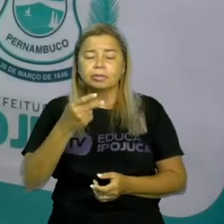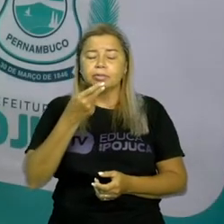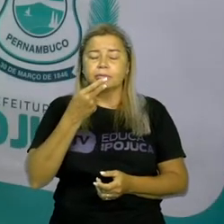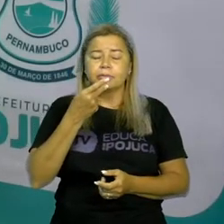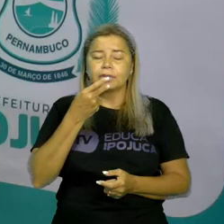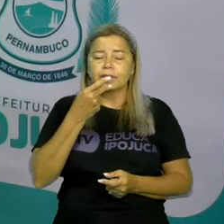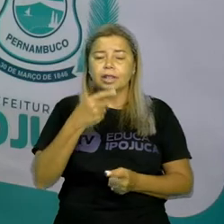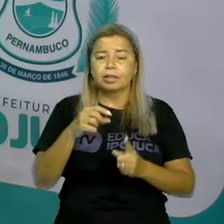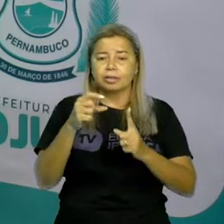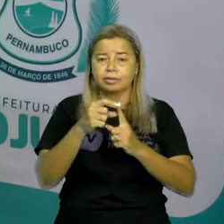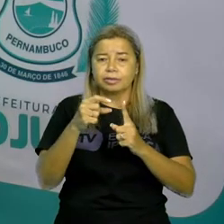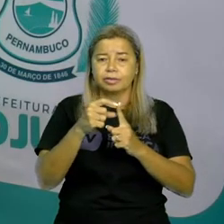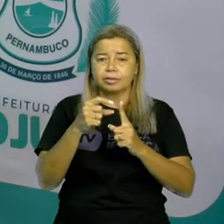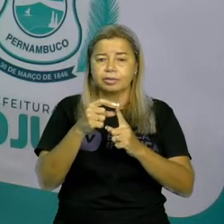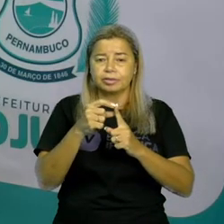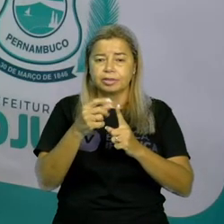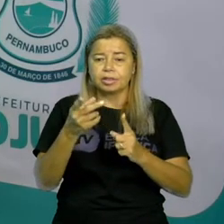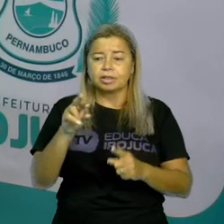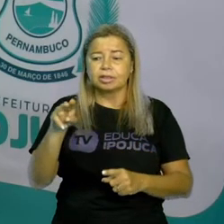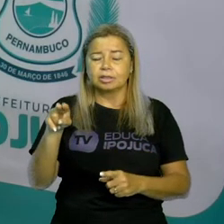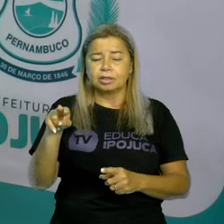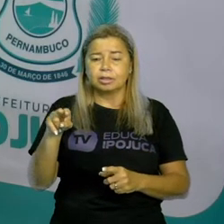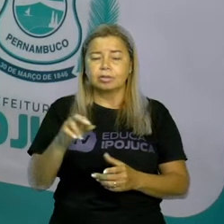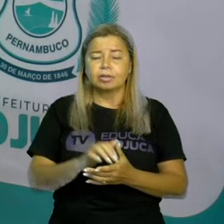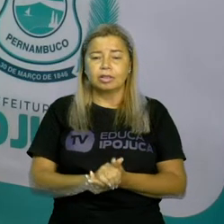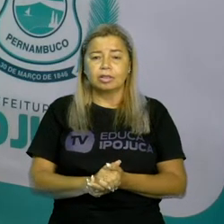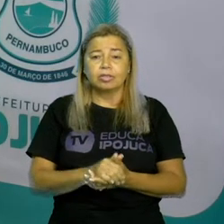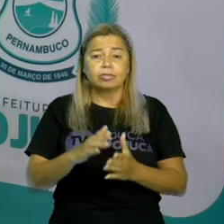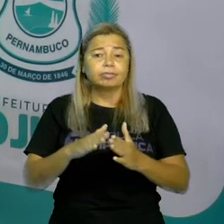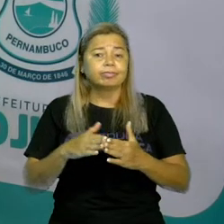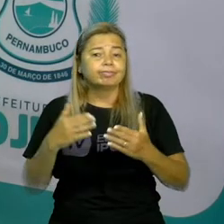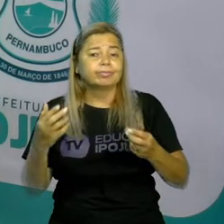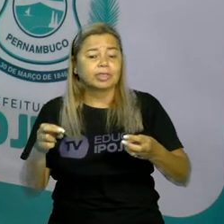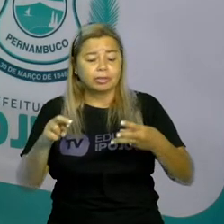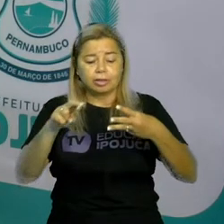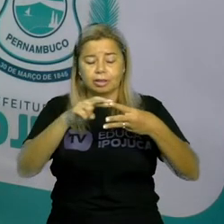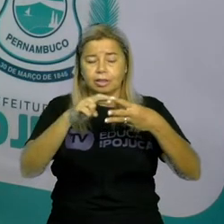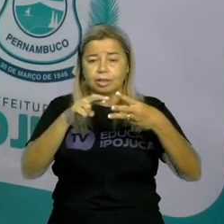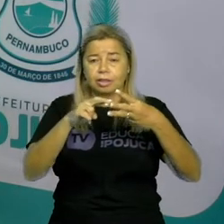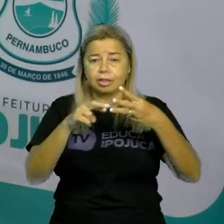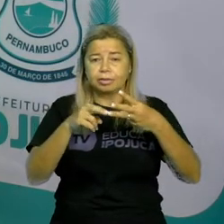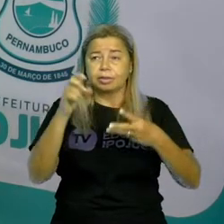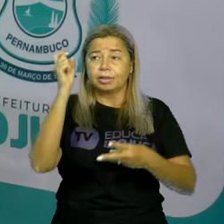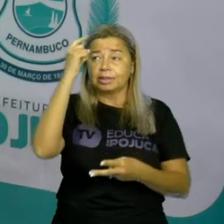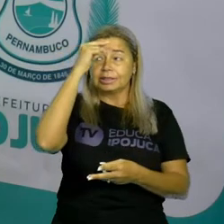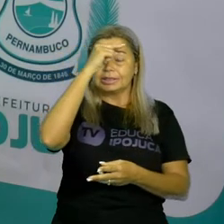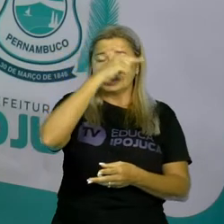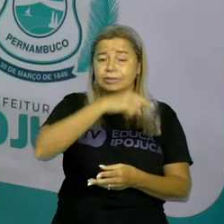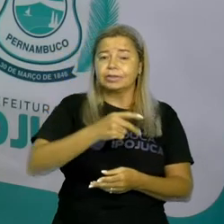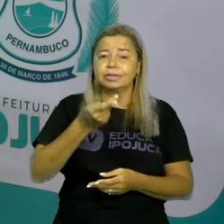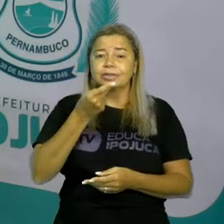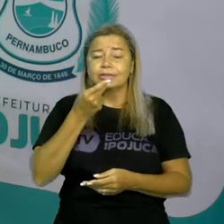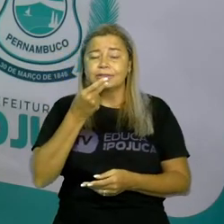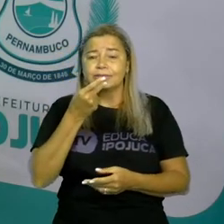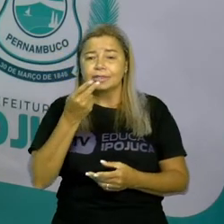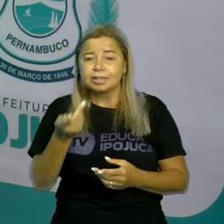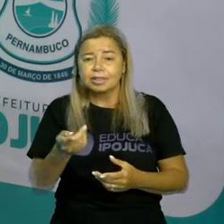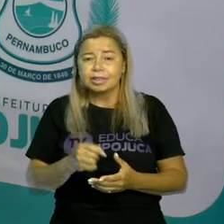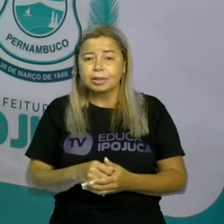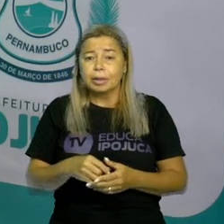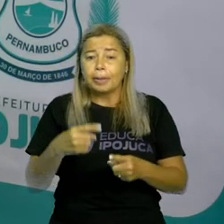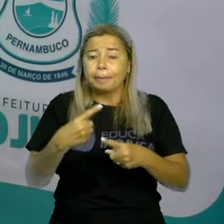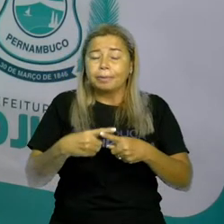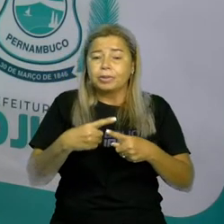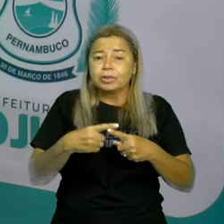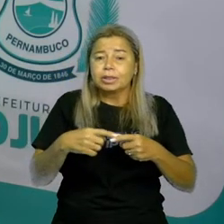a rima fica difícil de ser pronunciada no trava-língua por conta disso. Porque exige